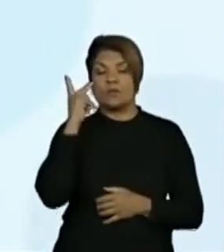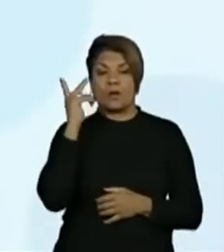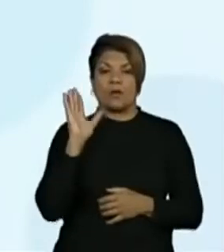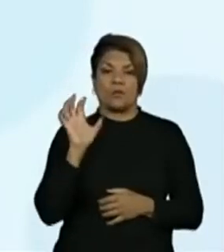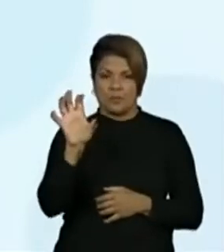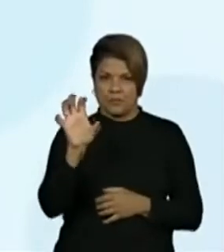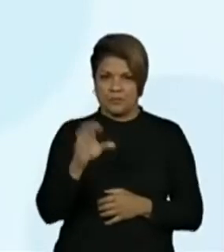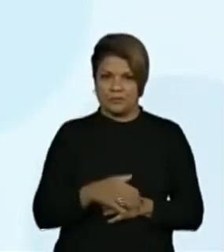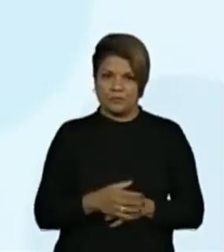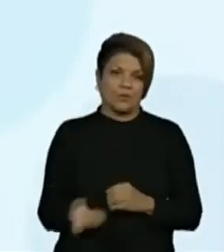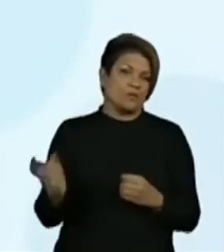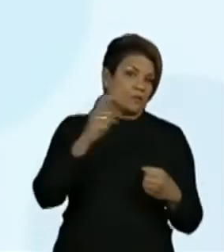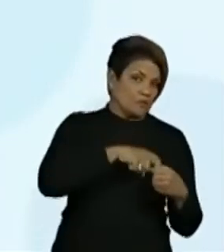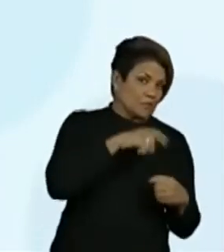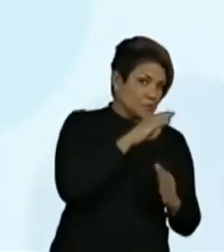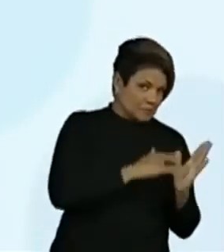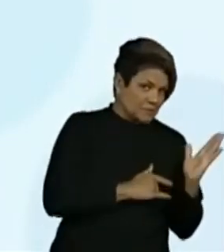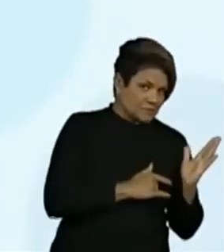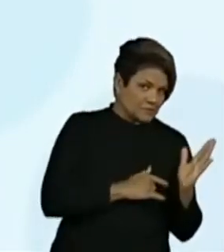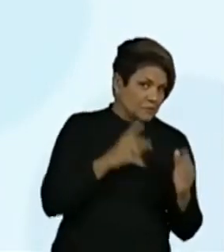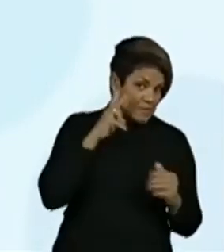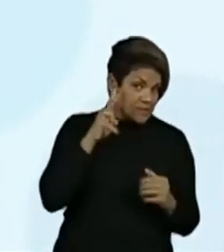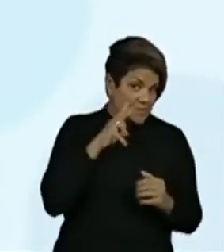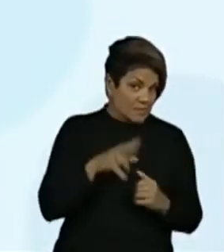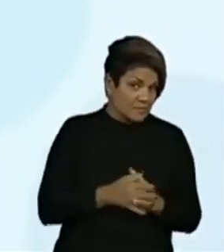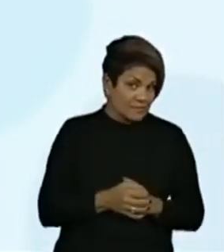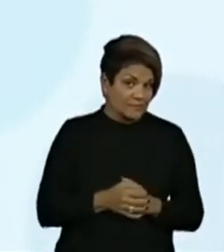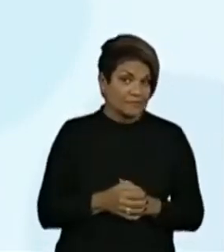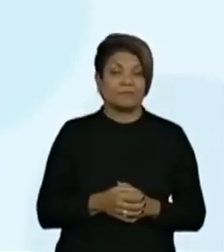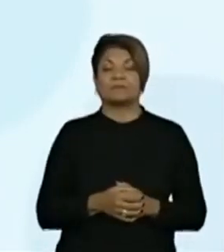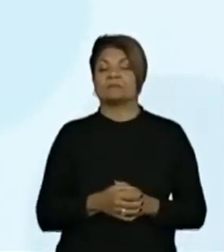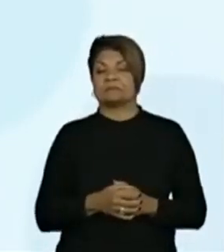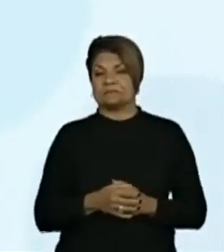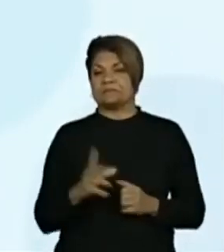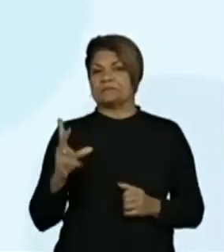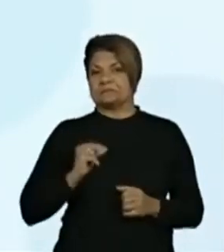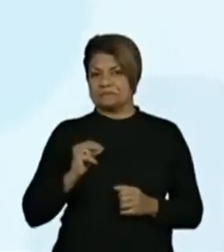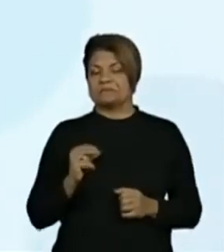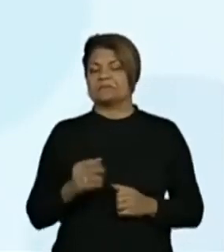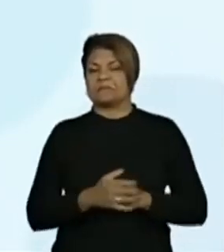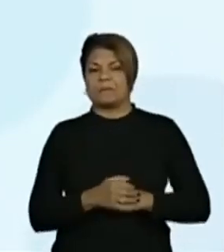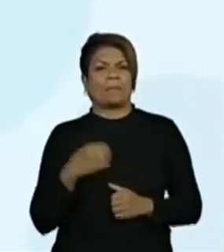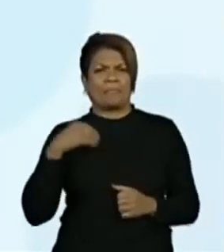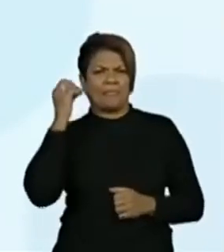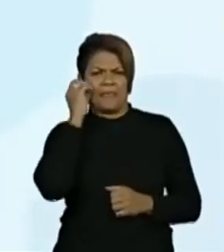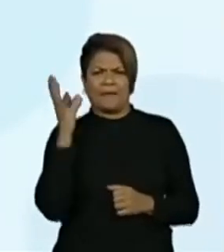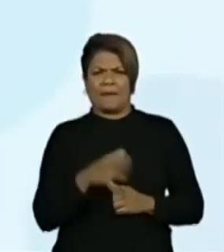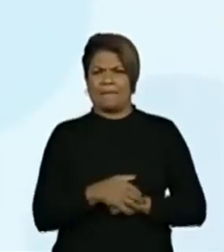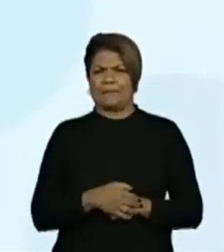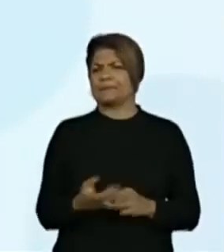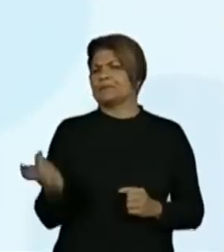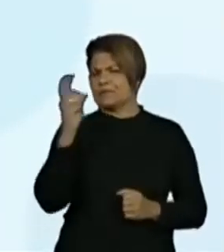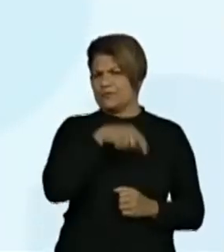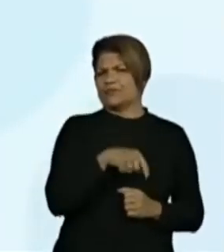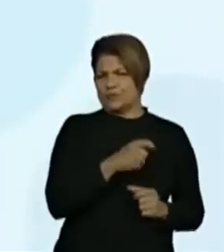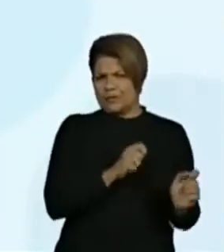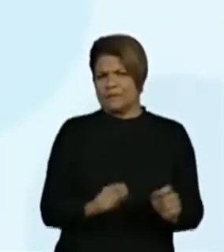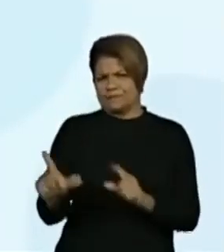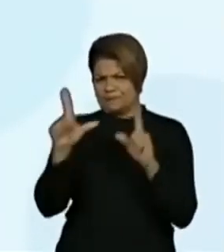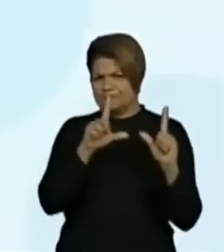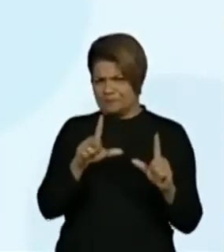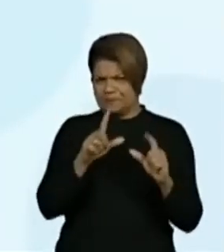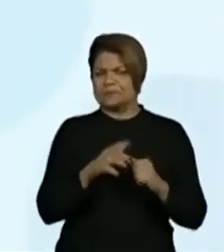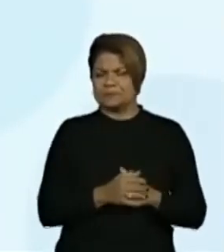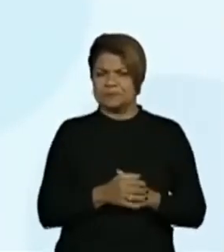Vamos recuperar essa informação no texto? Vocês lembram? Nossa, tem professores que apontaram ali. Eu não lembro. Eu vou retornar à tela e vou